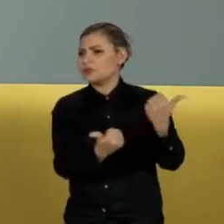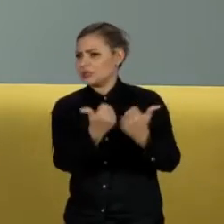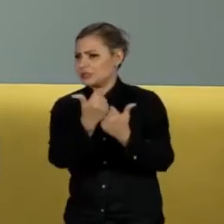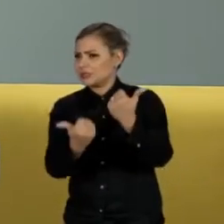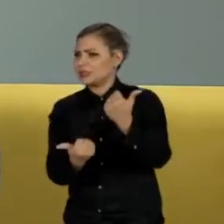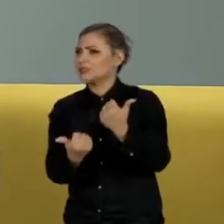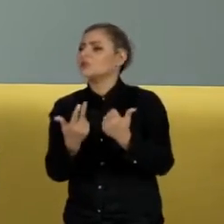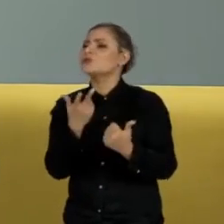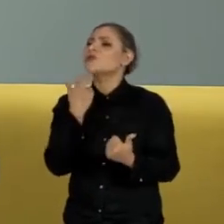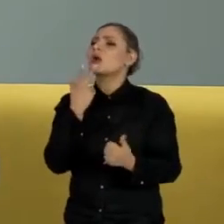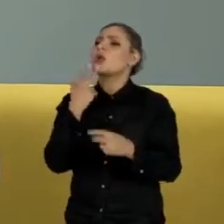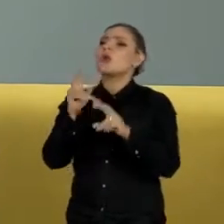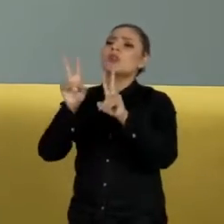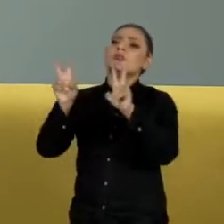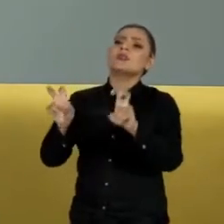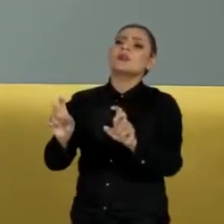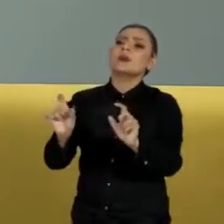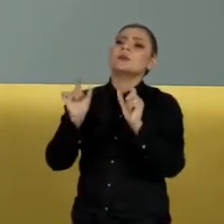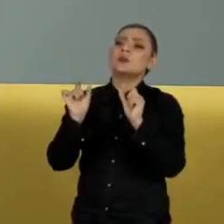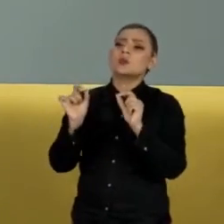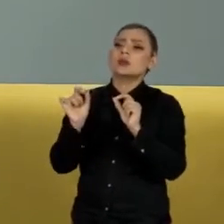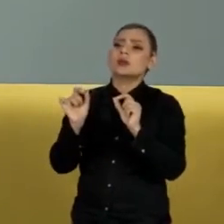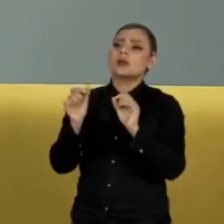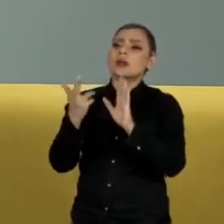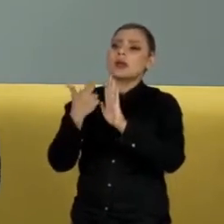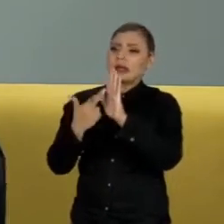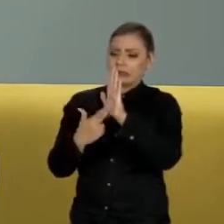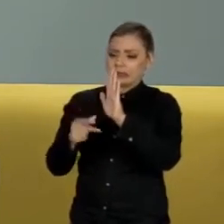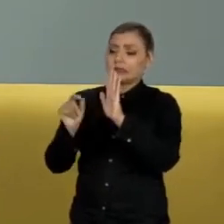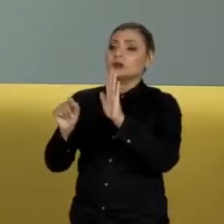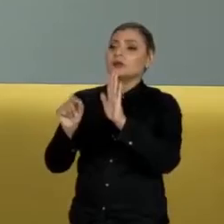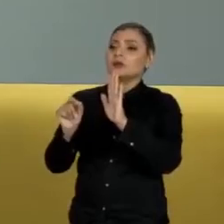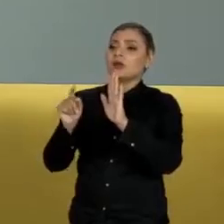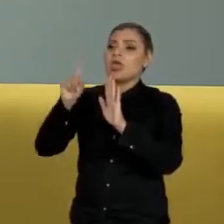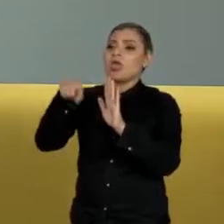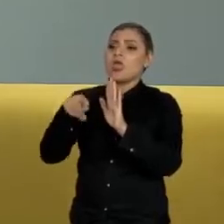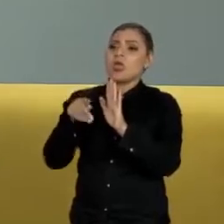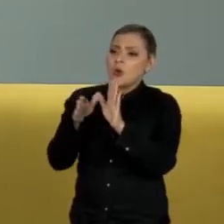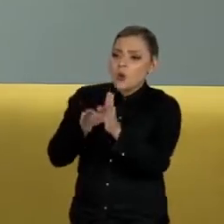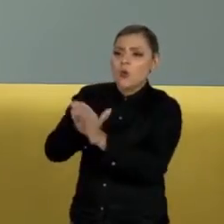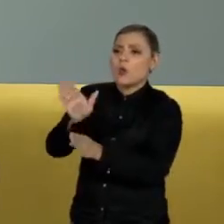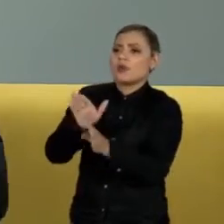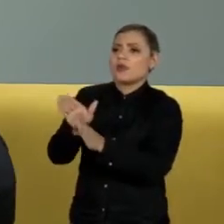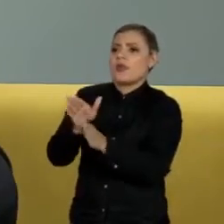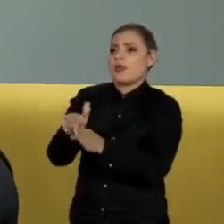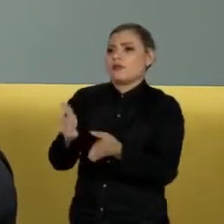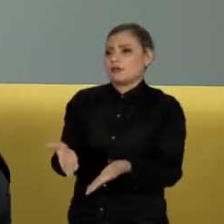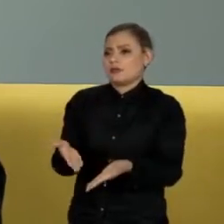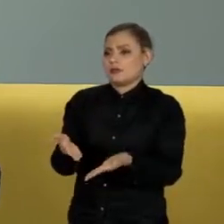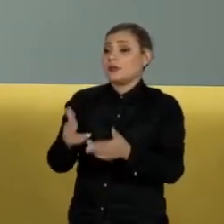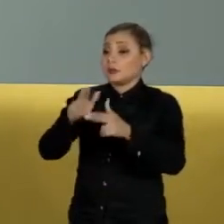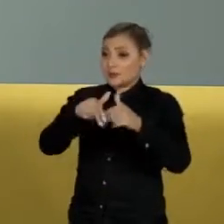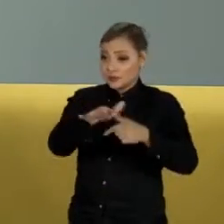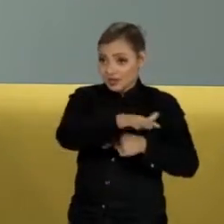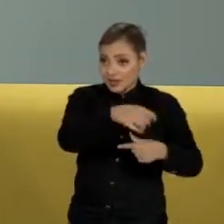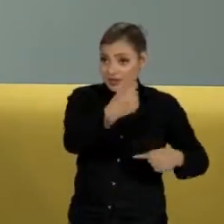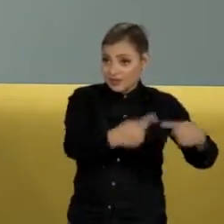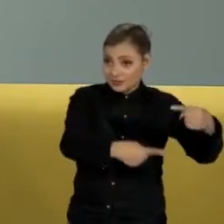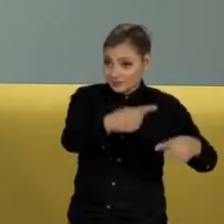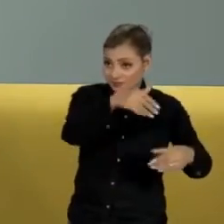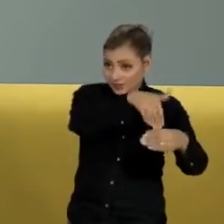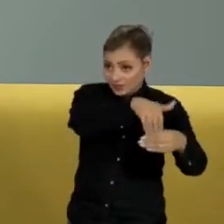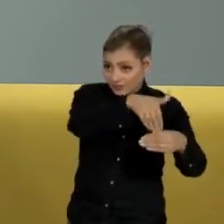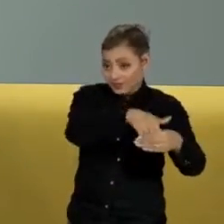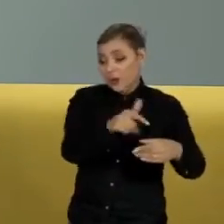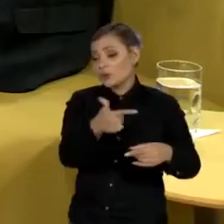no princípio, como o princípio norteador de tudo, quer de questão eleitoral, quer de questão